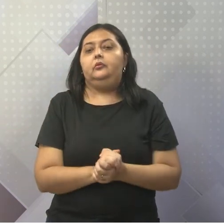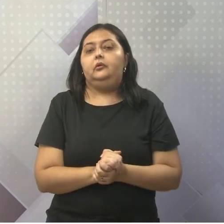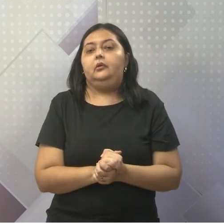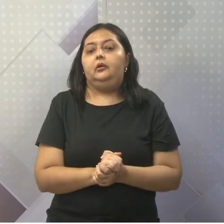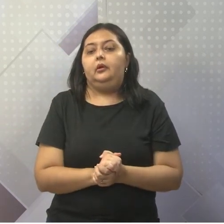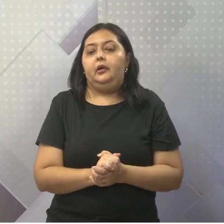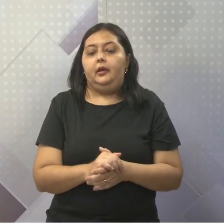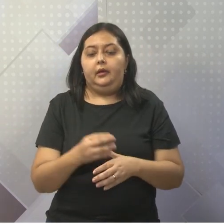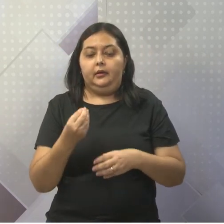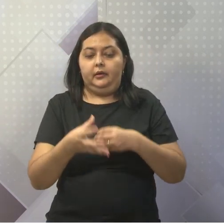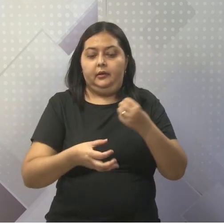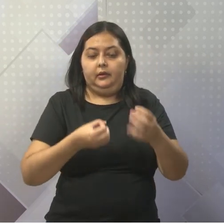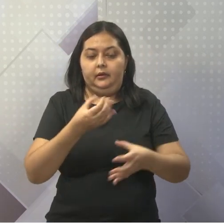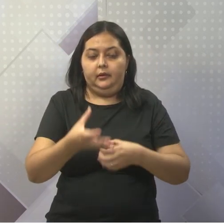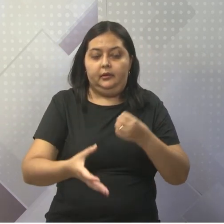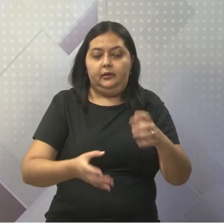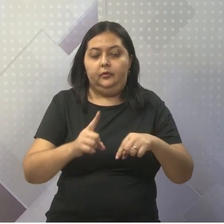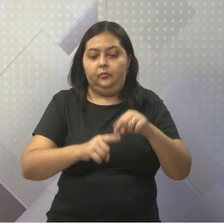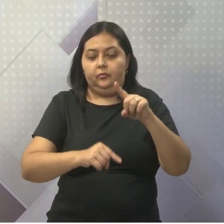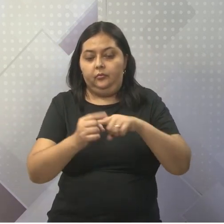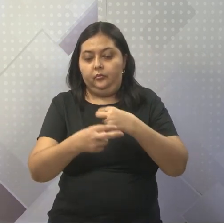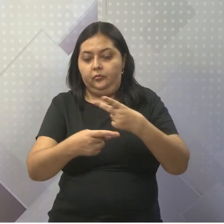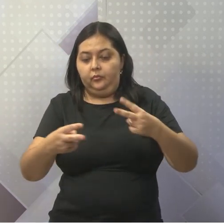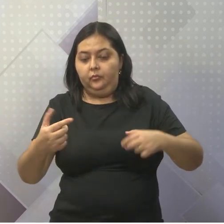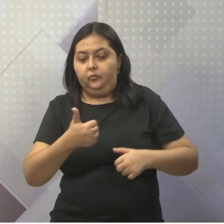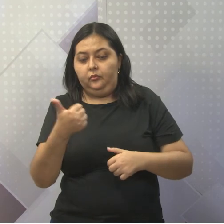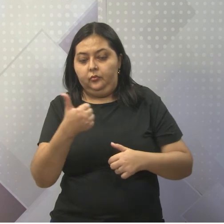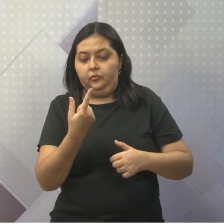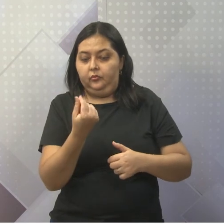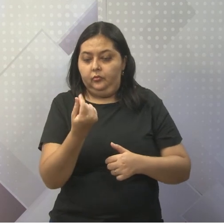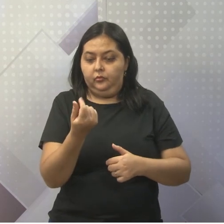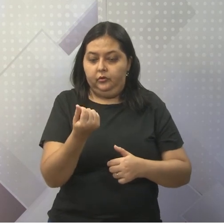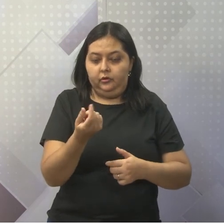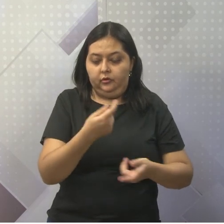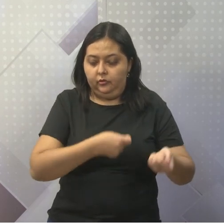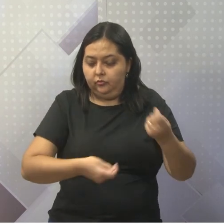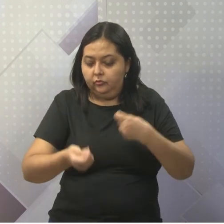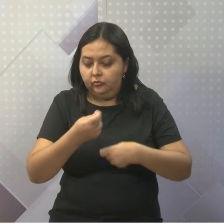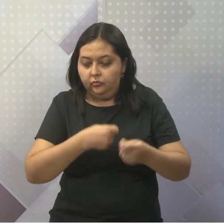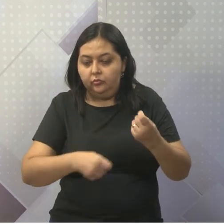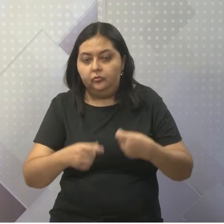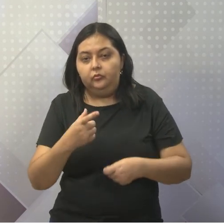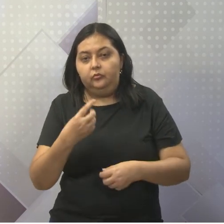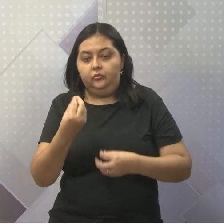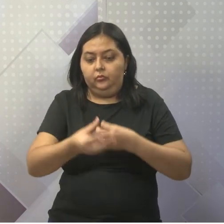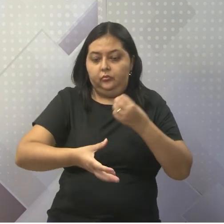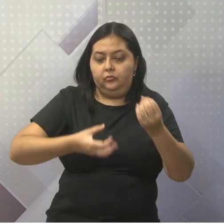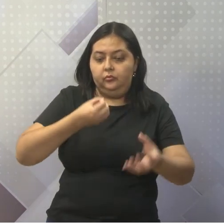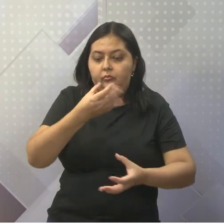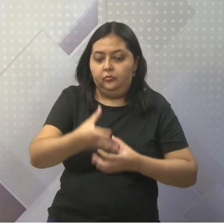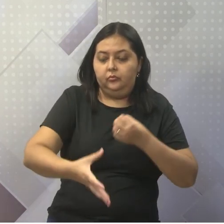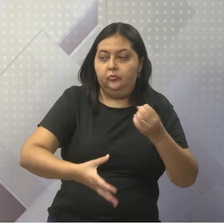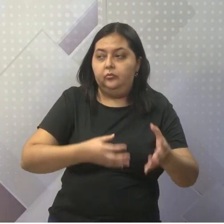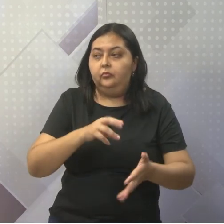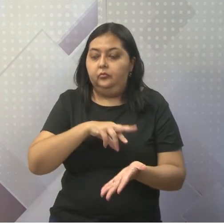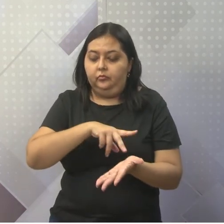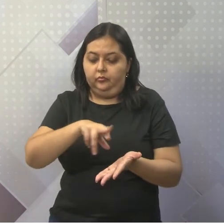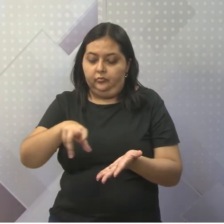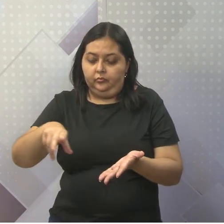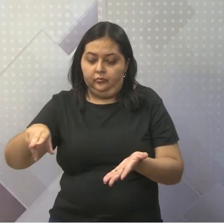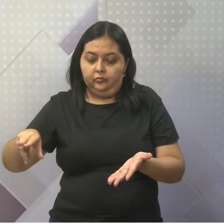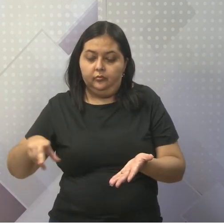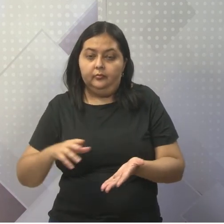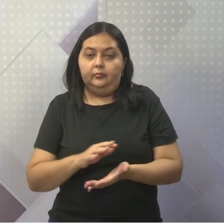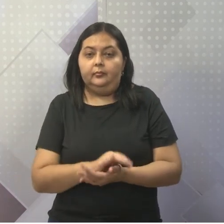produtos primários, produtos industrializados, capitais, juros, entre outros, royalties e